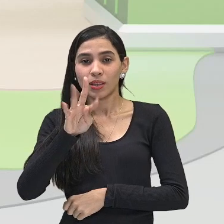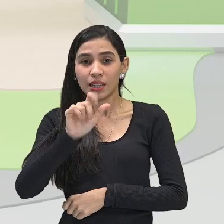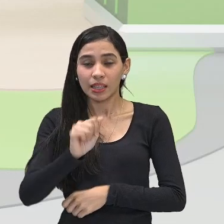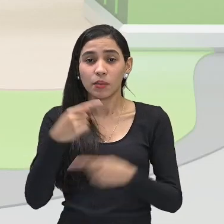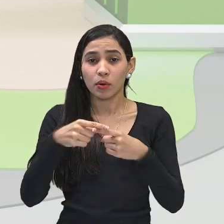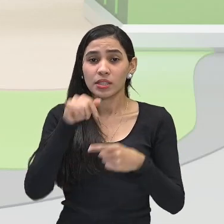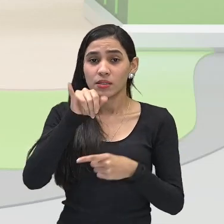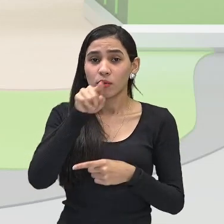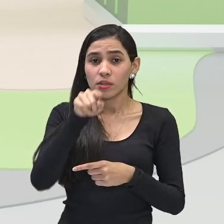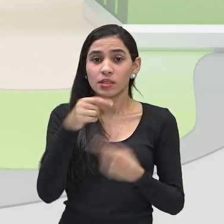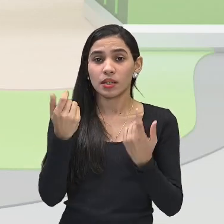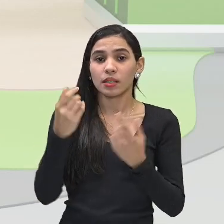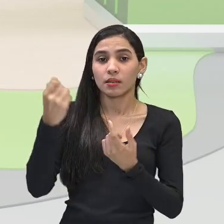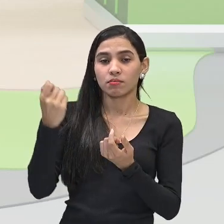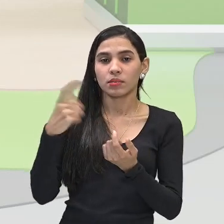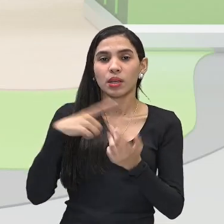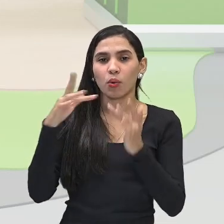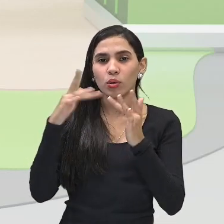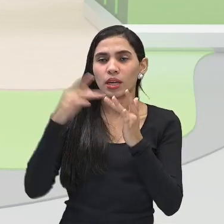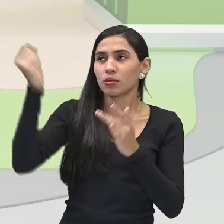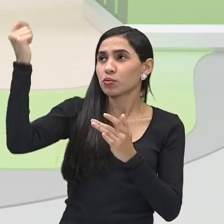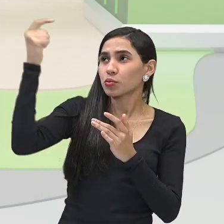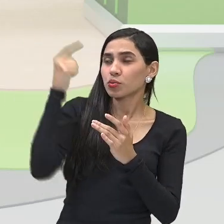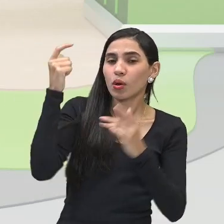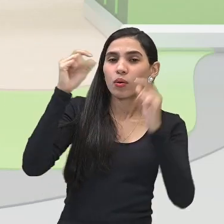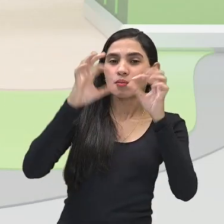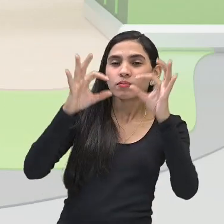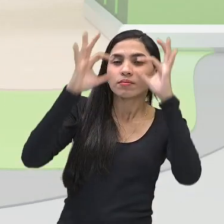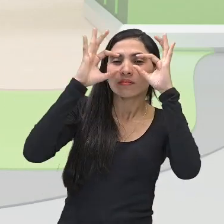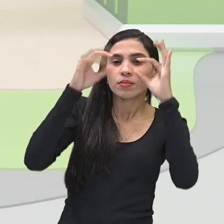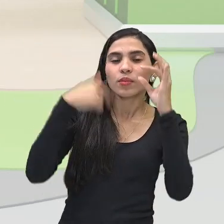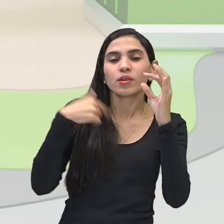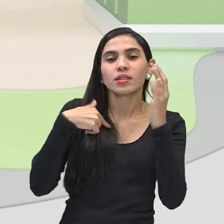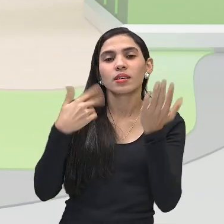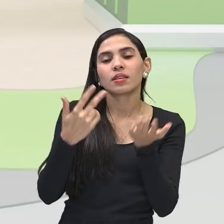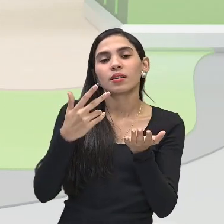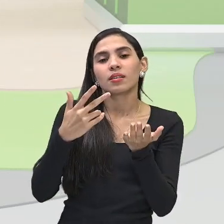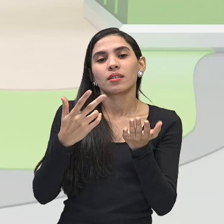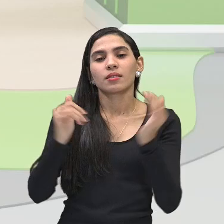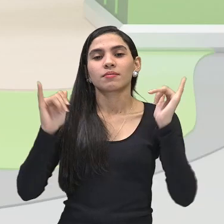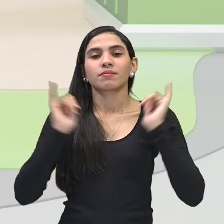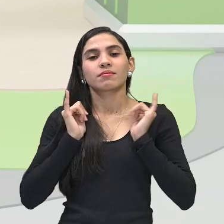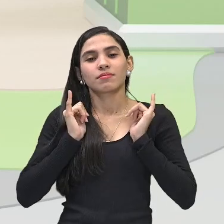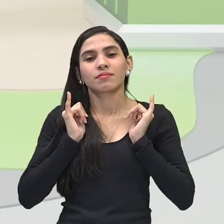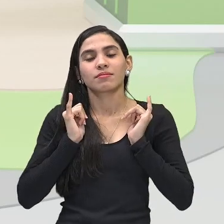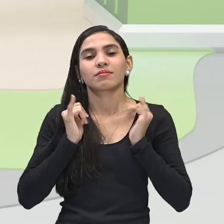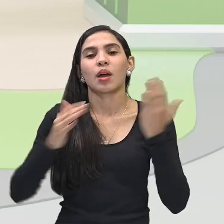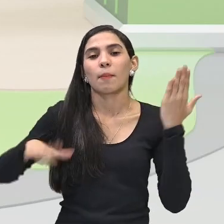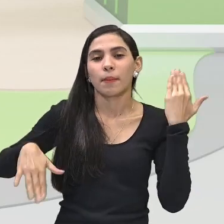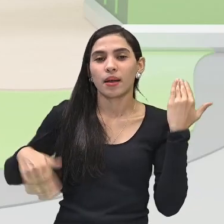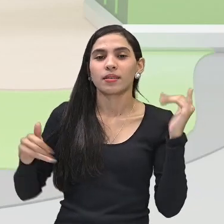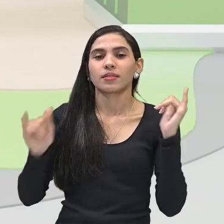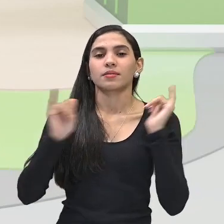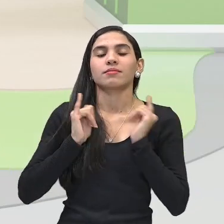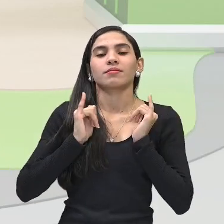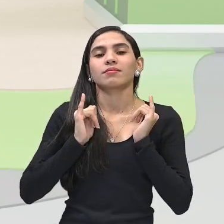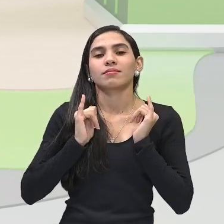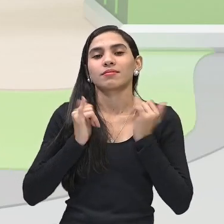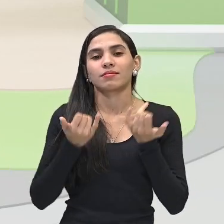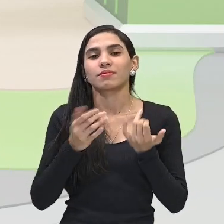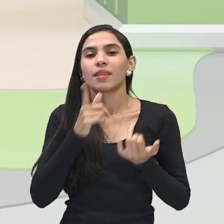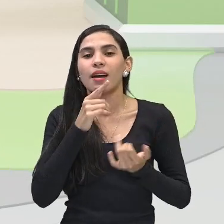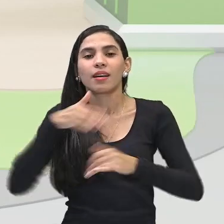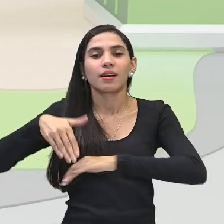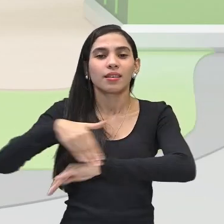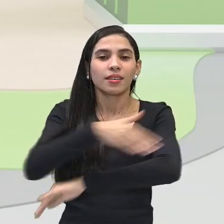sol quando você está deitado ali, sabe, aquele momento que você está deitado, né, na praia, na beira do rio, na